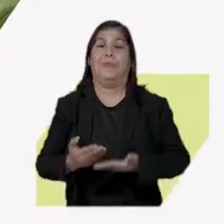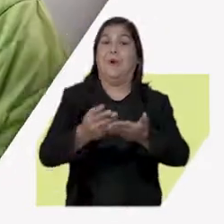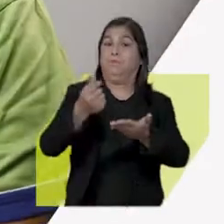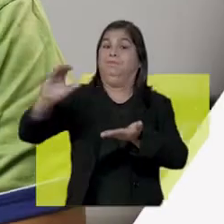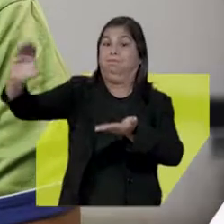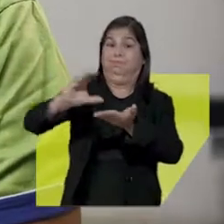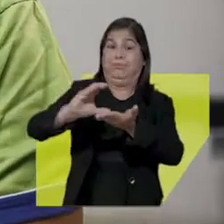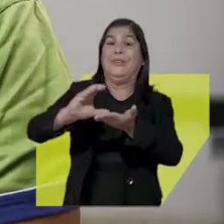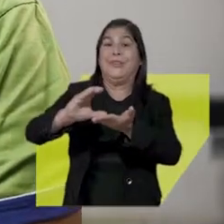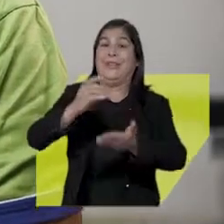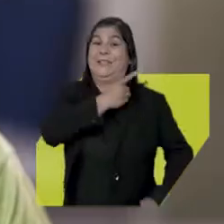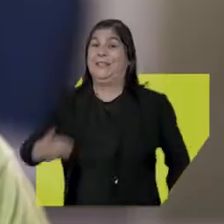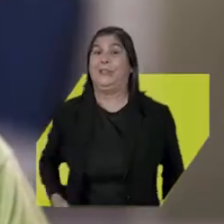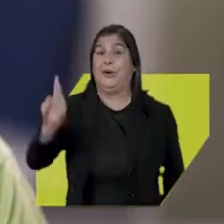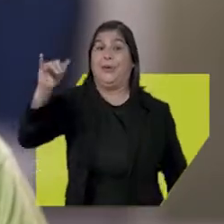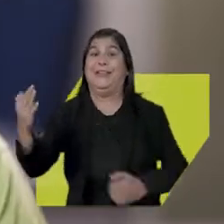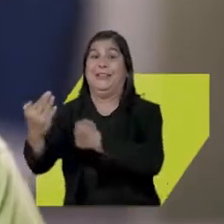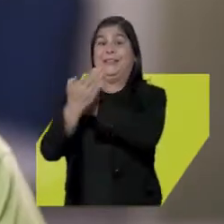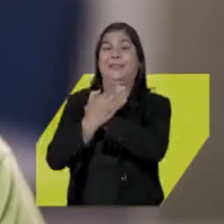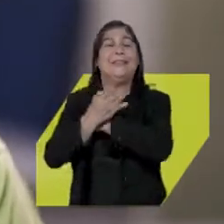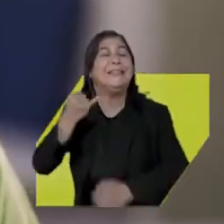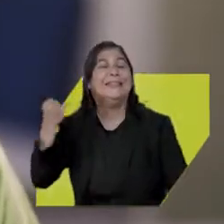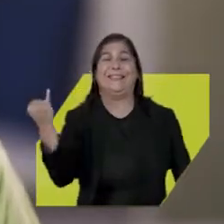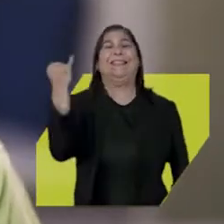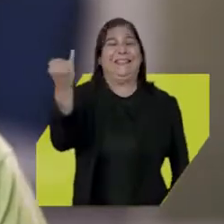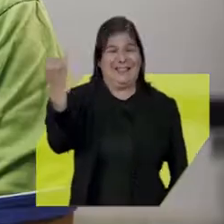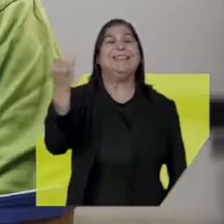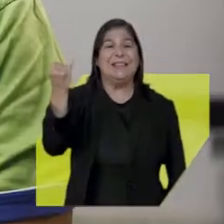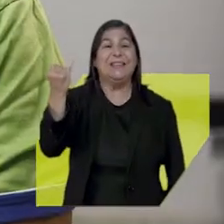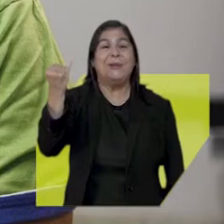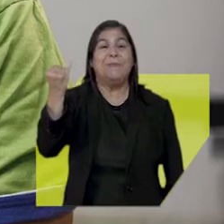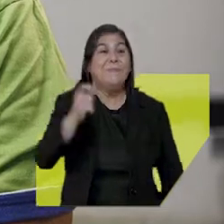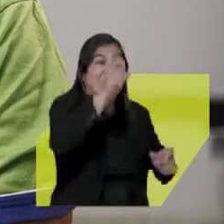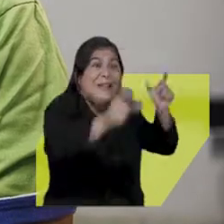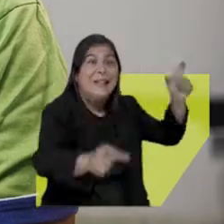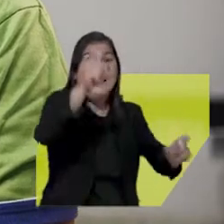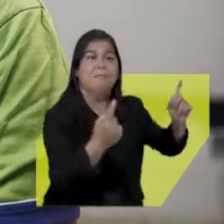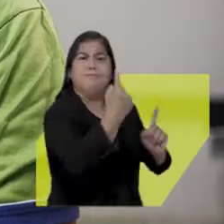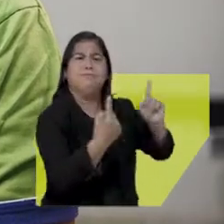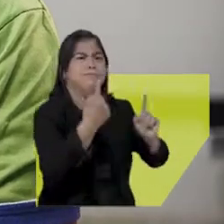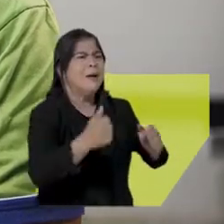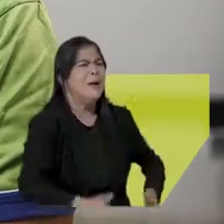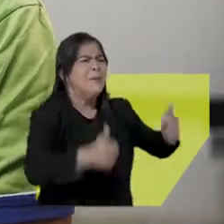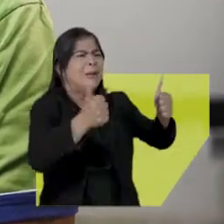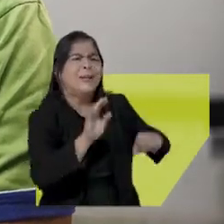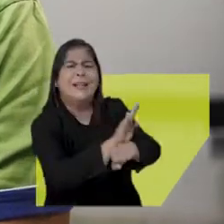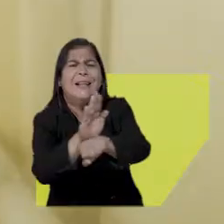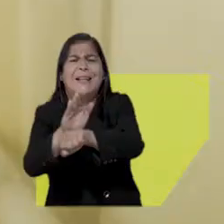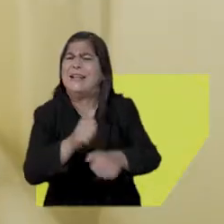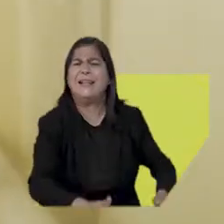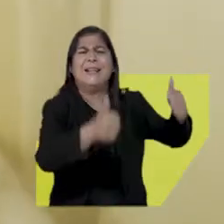Essa emenda que o deputado Rui Carneiro destinou é de grande importância para oferecer uma qualidade melhor para os nossos